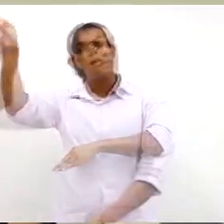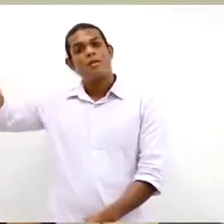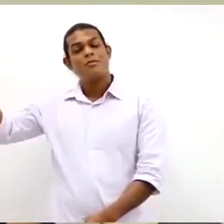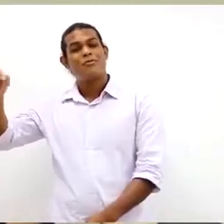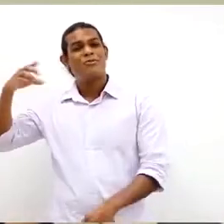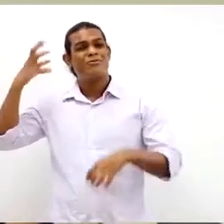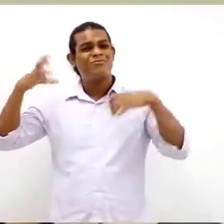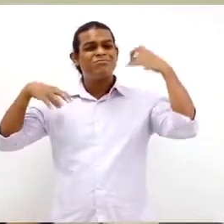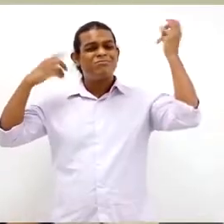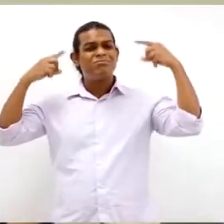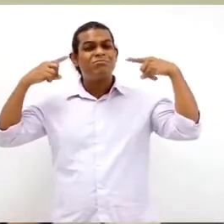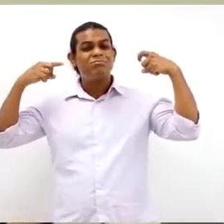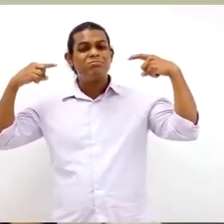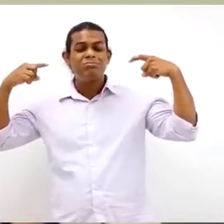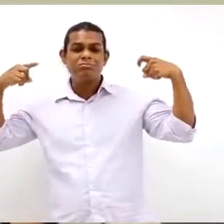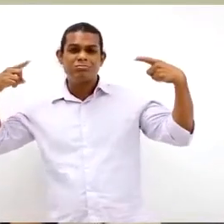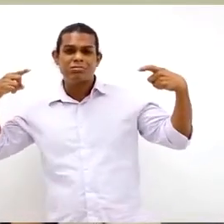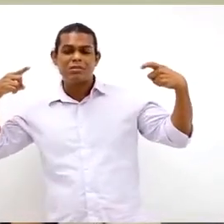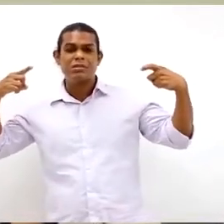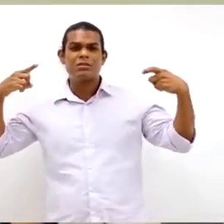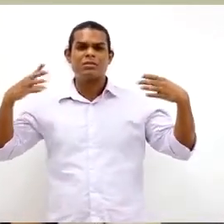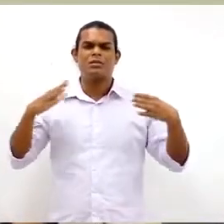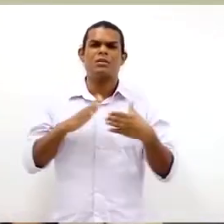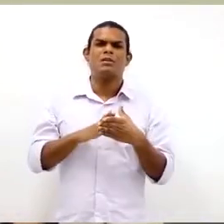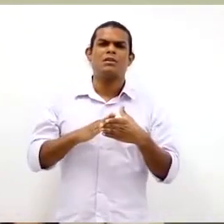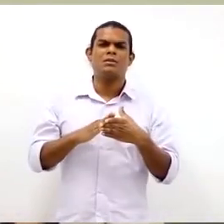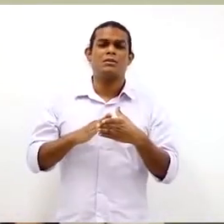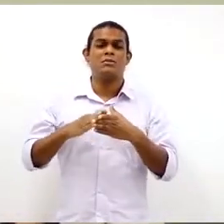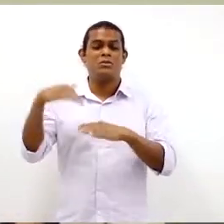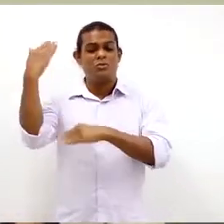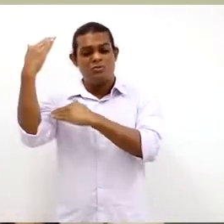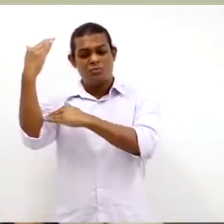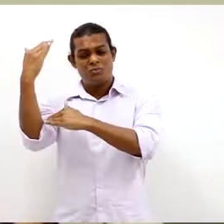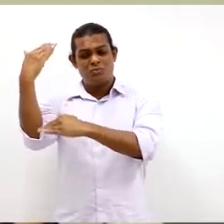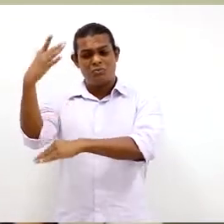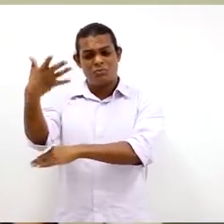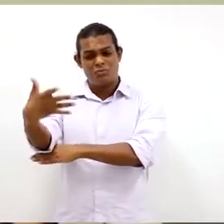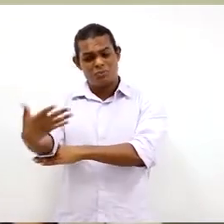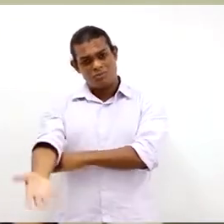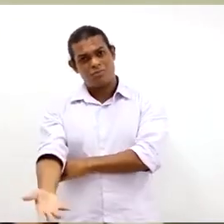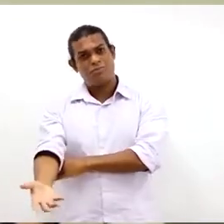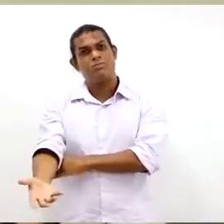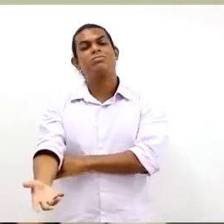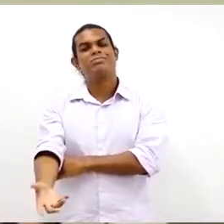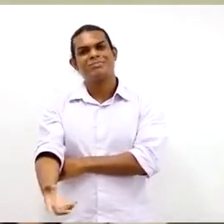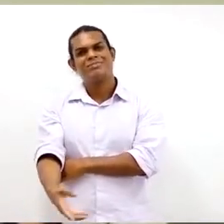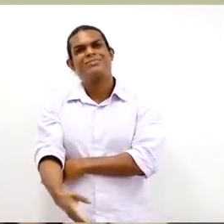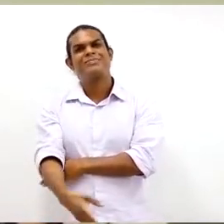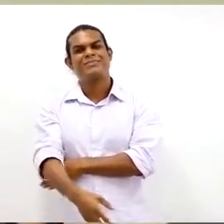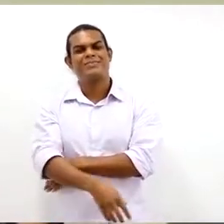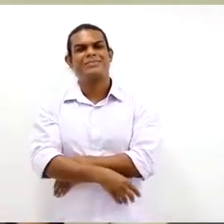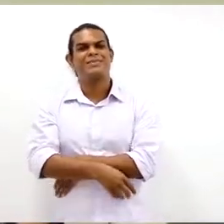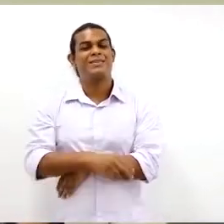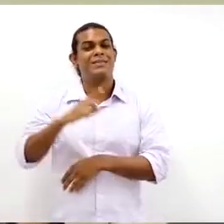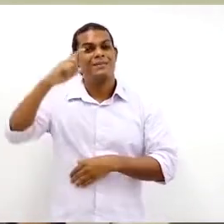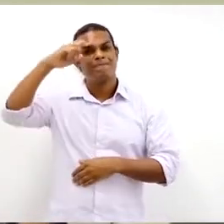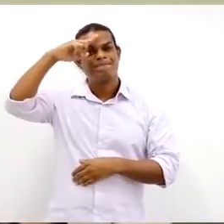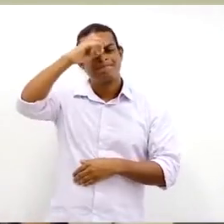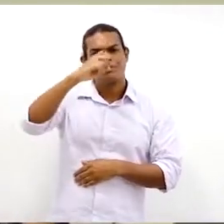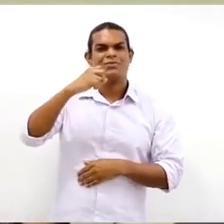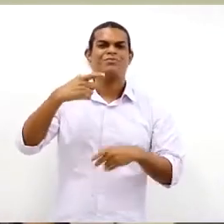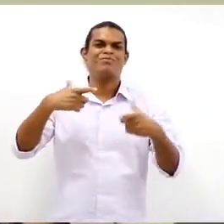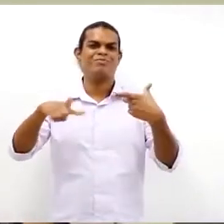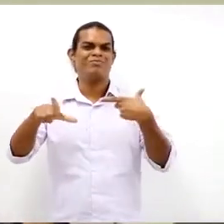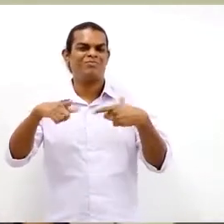uma zoada de uma serra cortando a madeira e ele não iria se concentrar. E, consequentemente, a produtividade do trabalho dele reduziria e ele